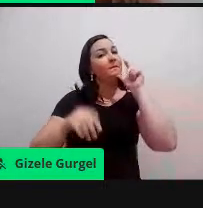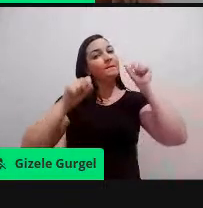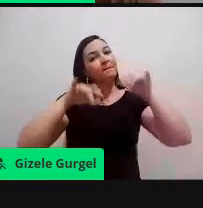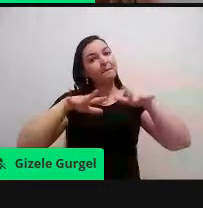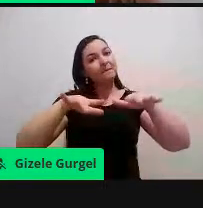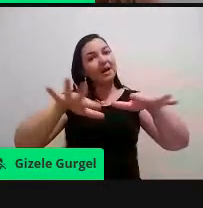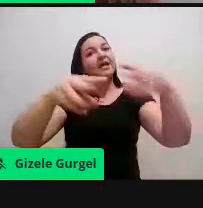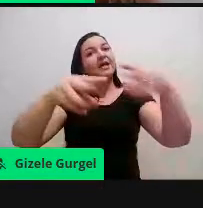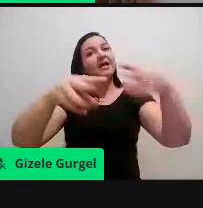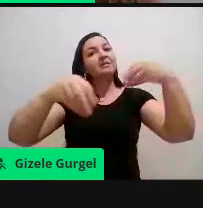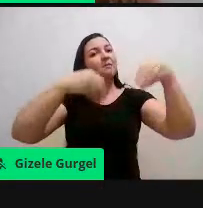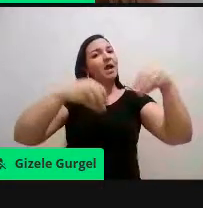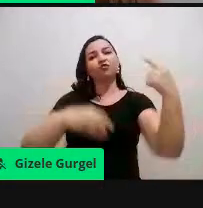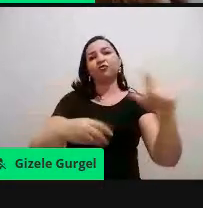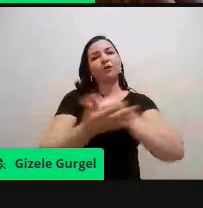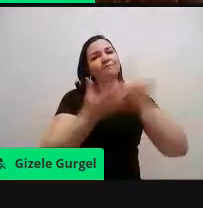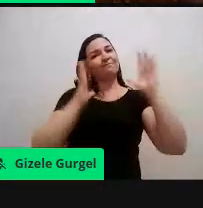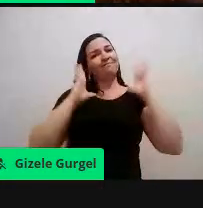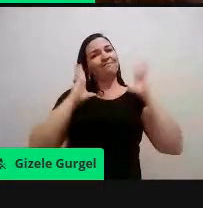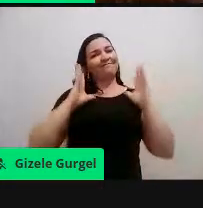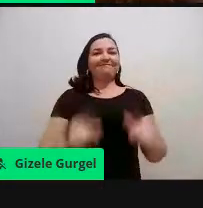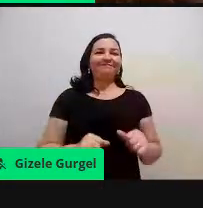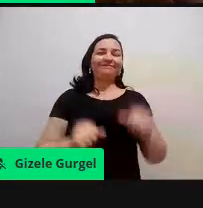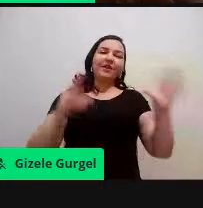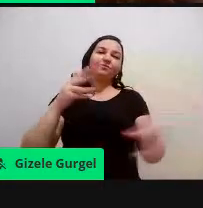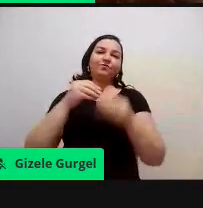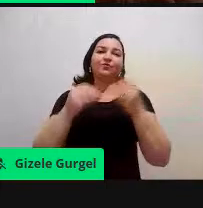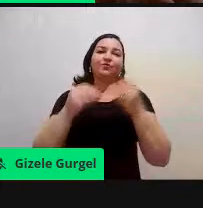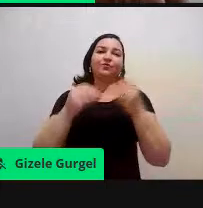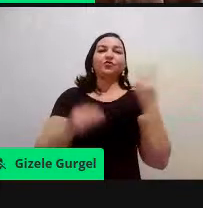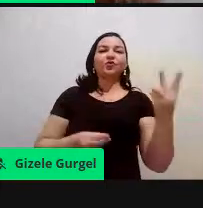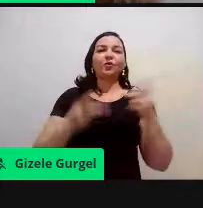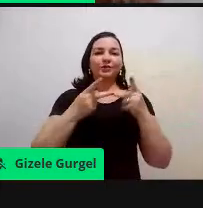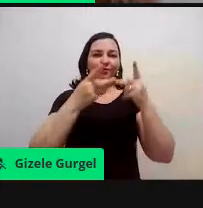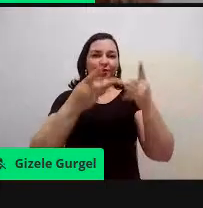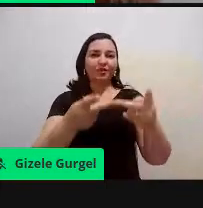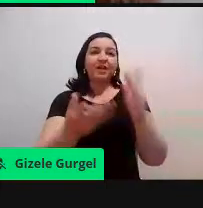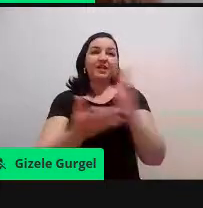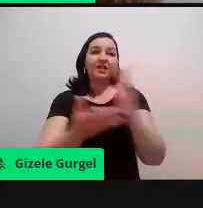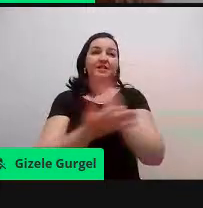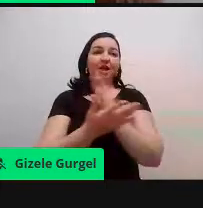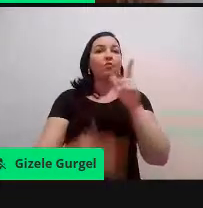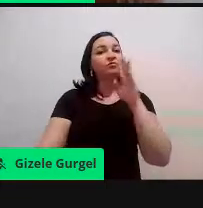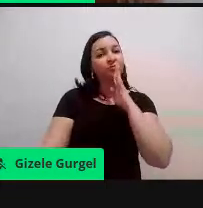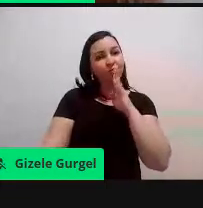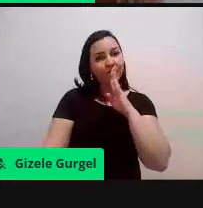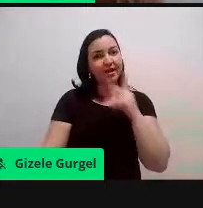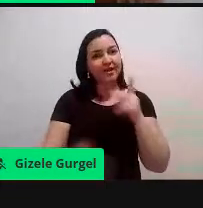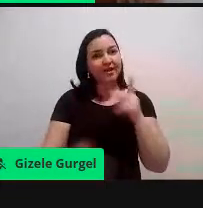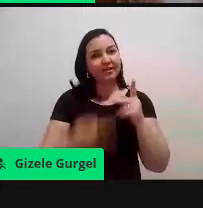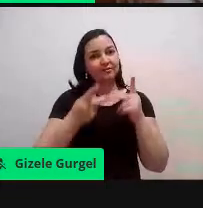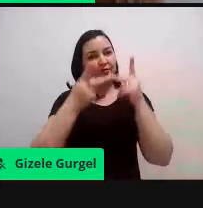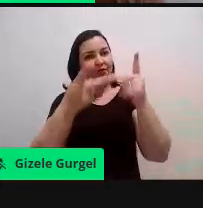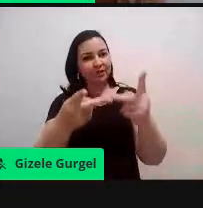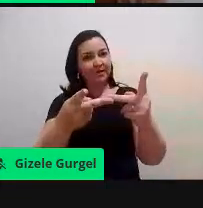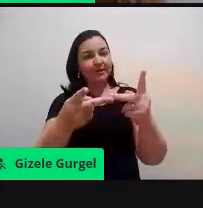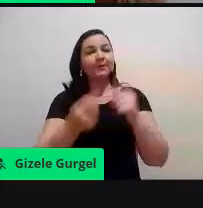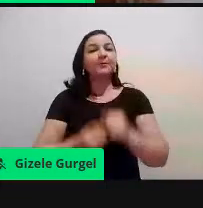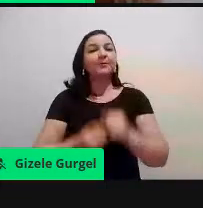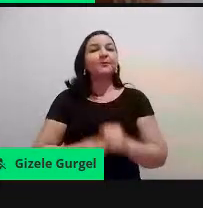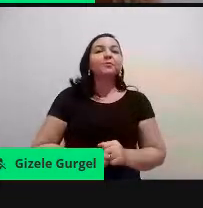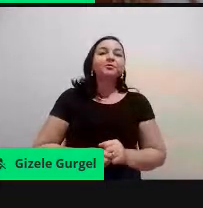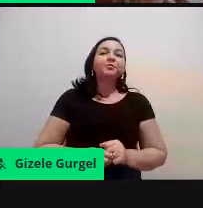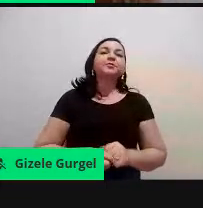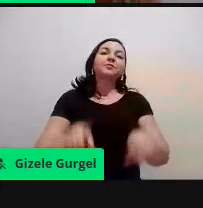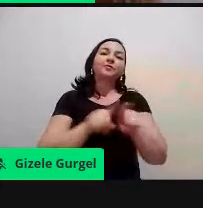o outro, não é? Então, alguns de vocês já devem conhecer o projeto, e o voluntariado